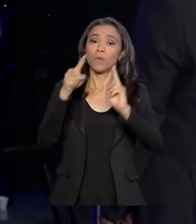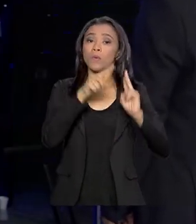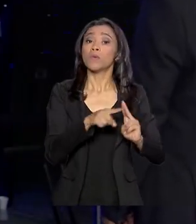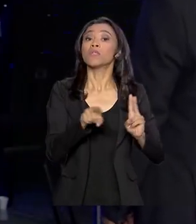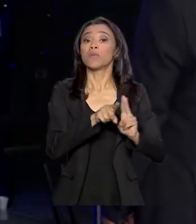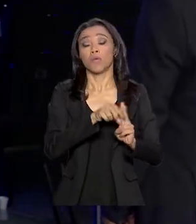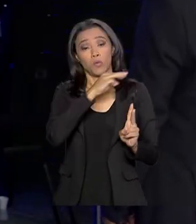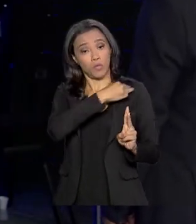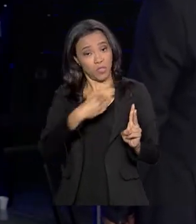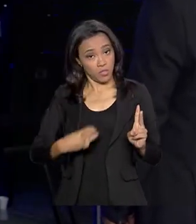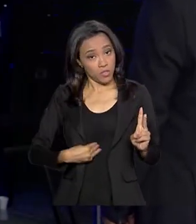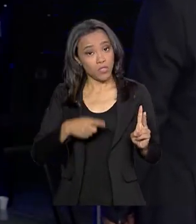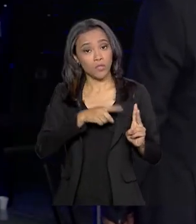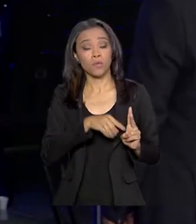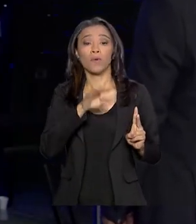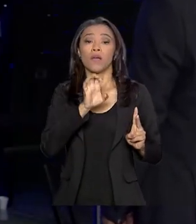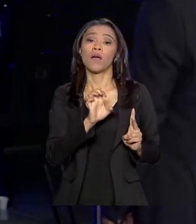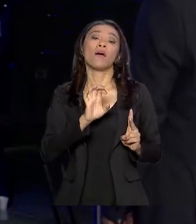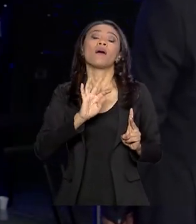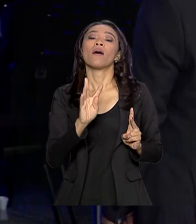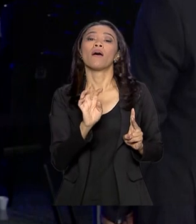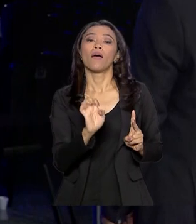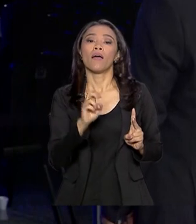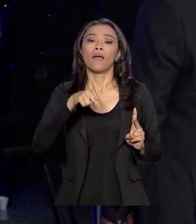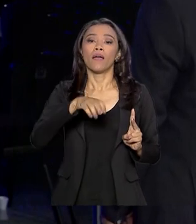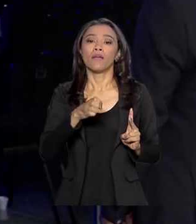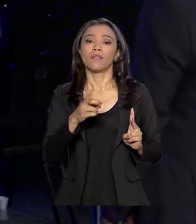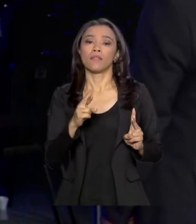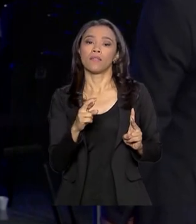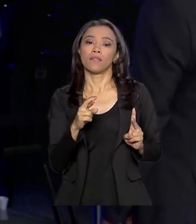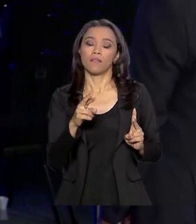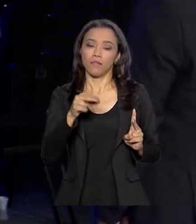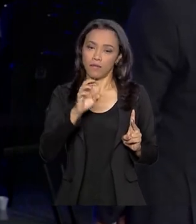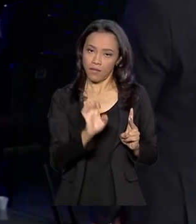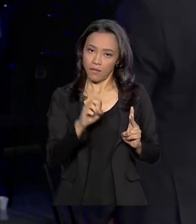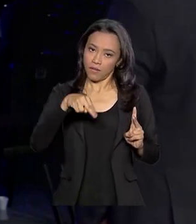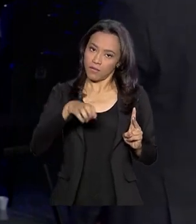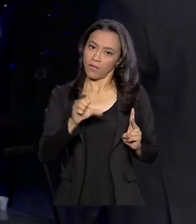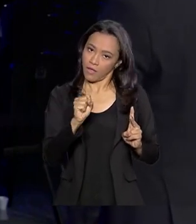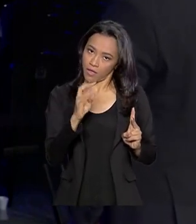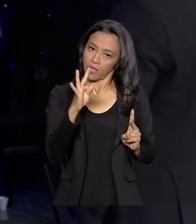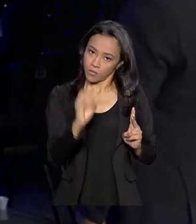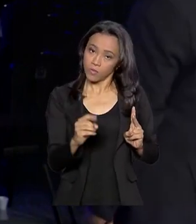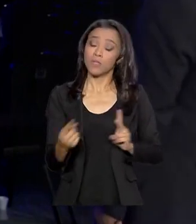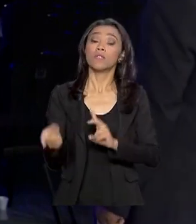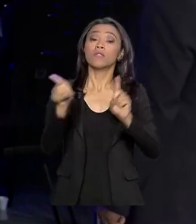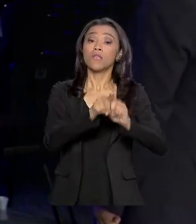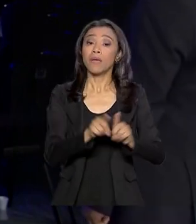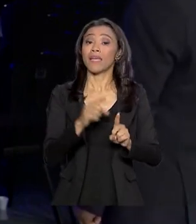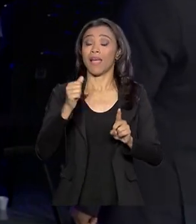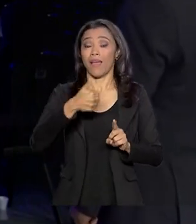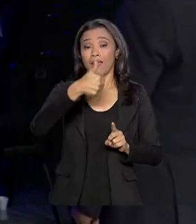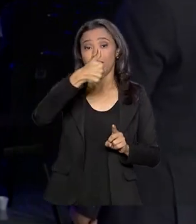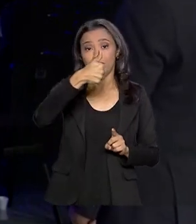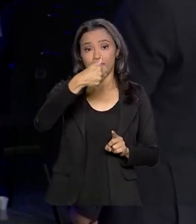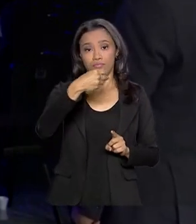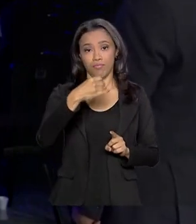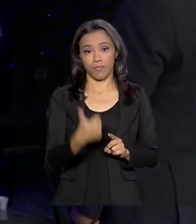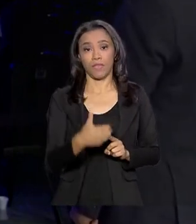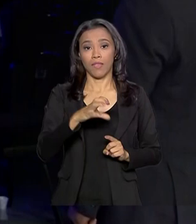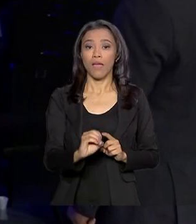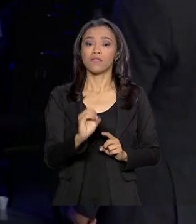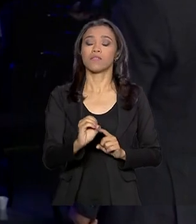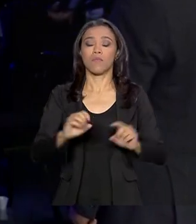Ernesto Araújo, e hoje será realizado, à tarde, lá no Palácio, a décima reunião do Conselho do